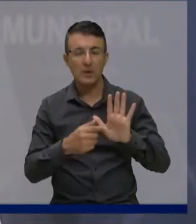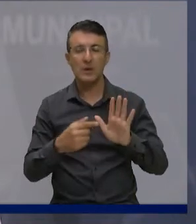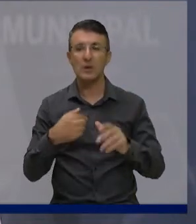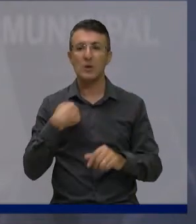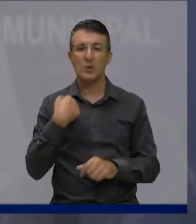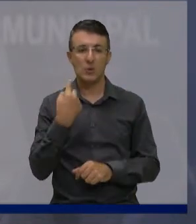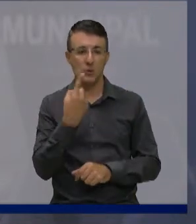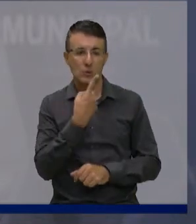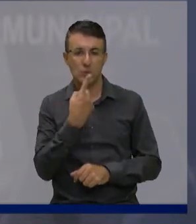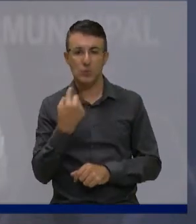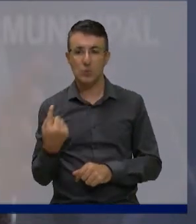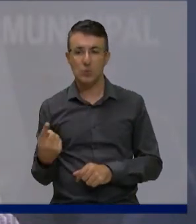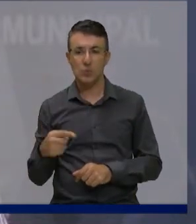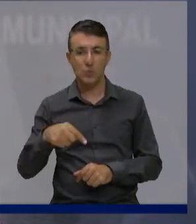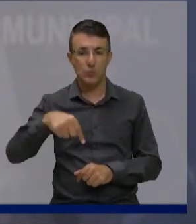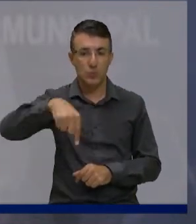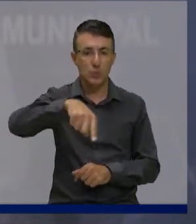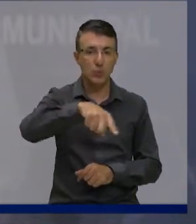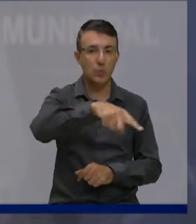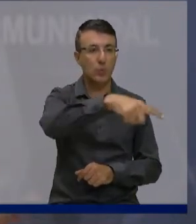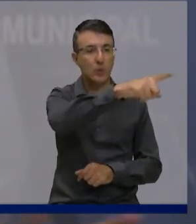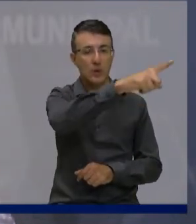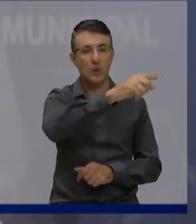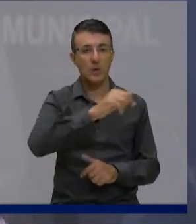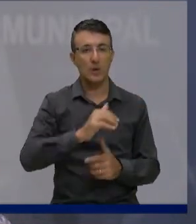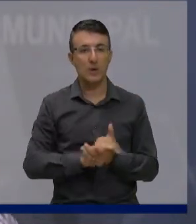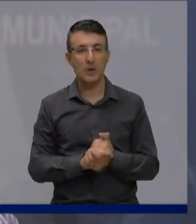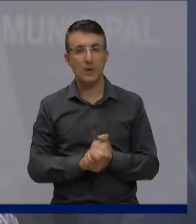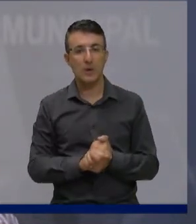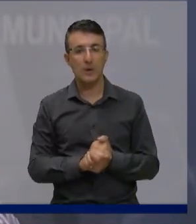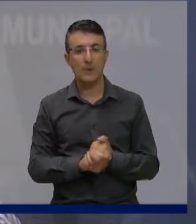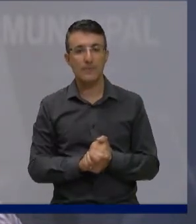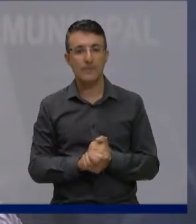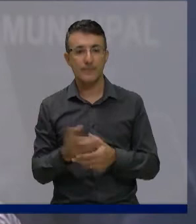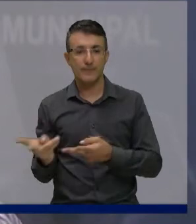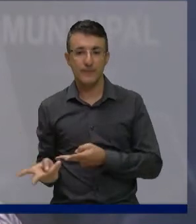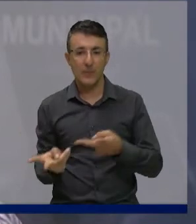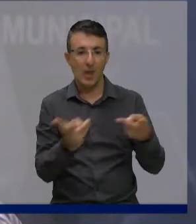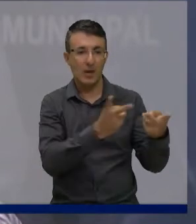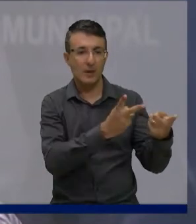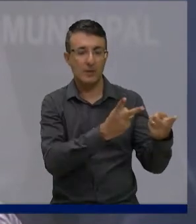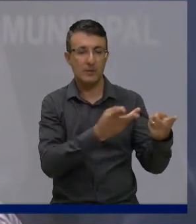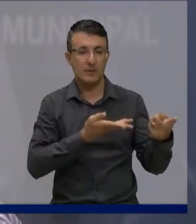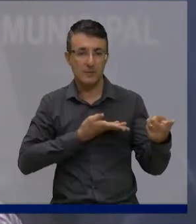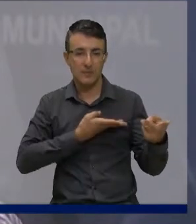a visita de um colega nosso aqui atribuindo a ele essa obra.